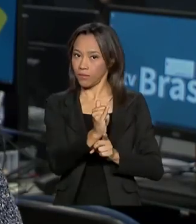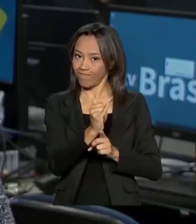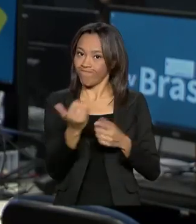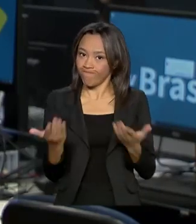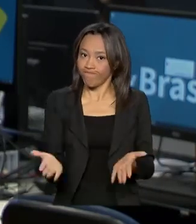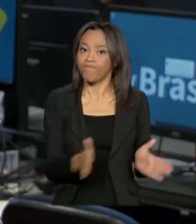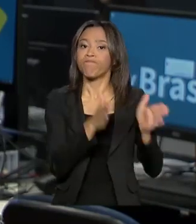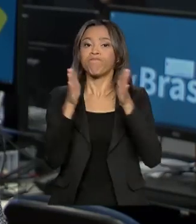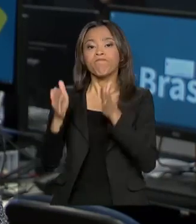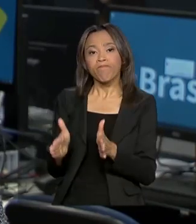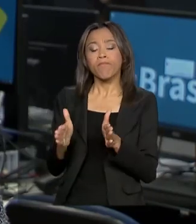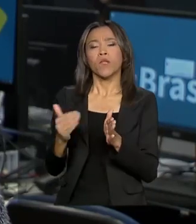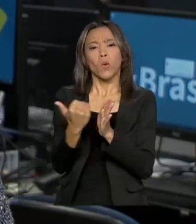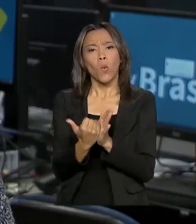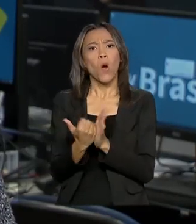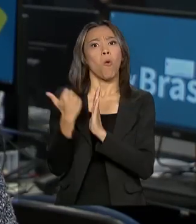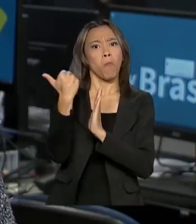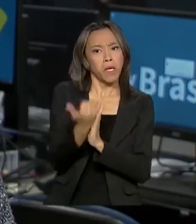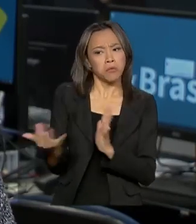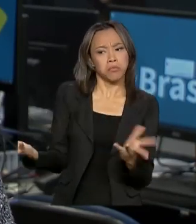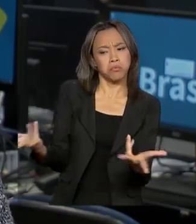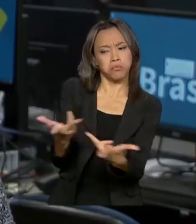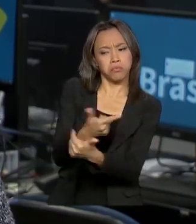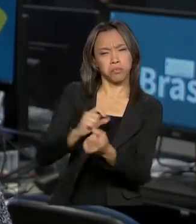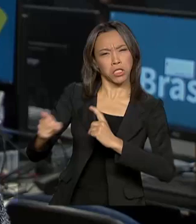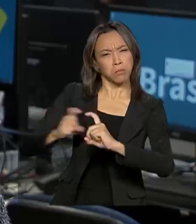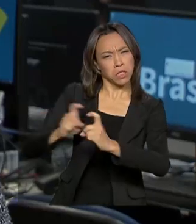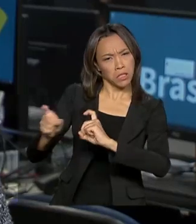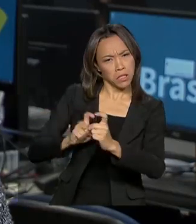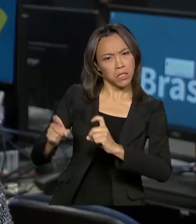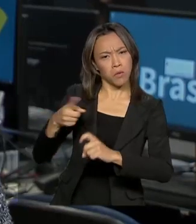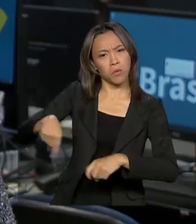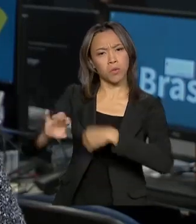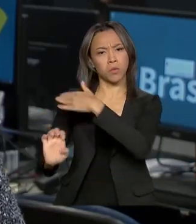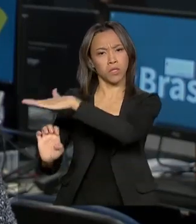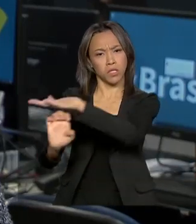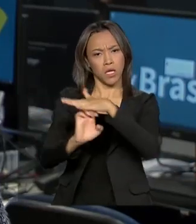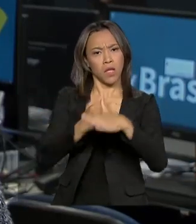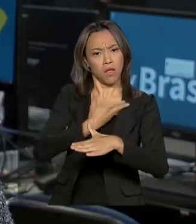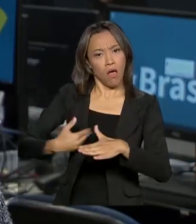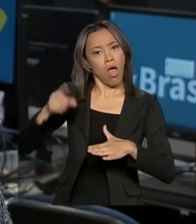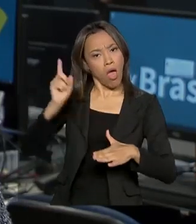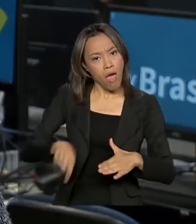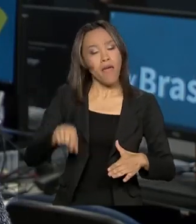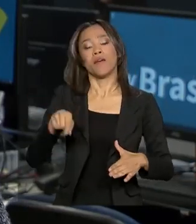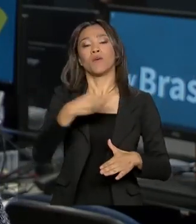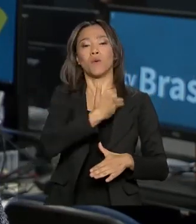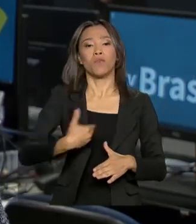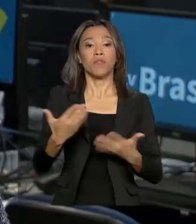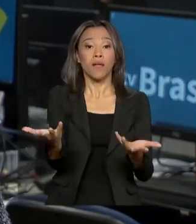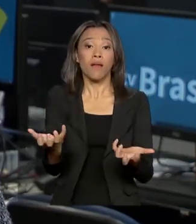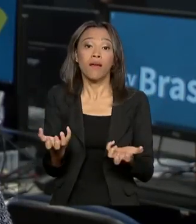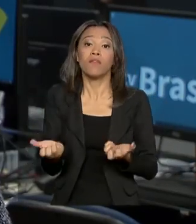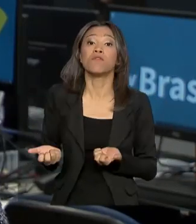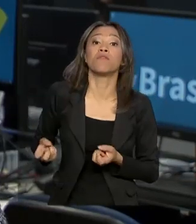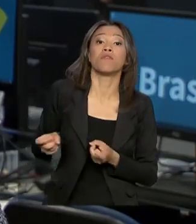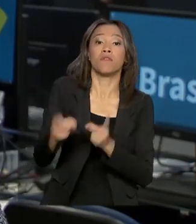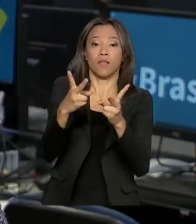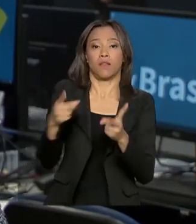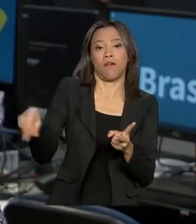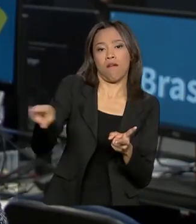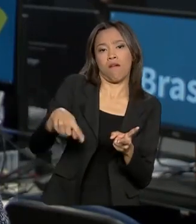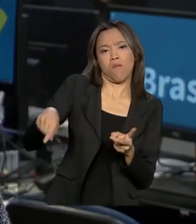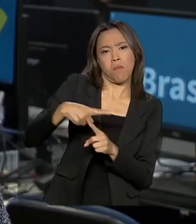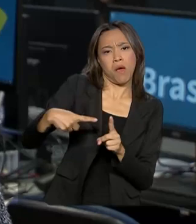O aumento da eficiência das estatais faz parte do plano do governo de privatizar parte dessas empresas. E isso